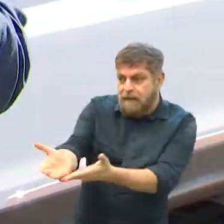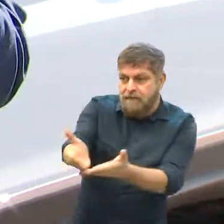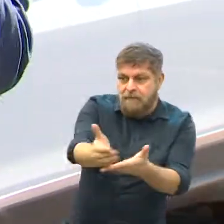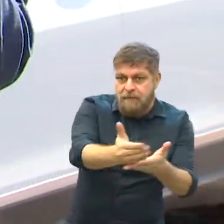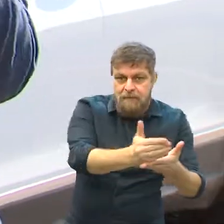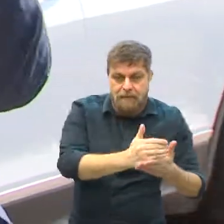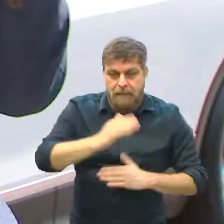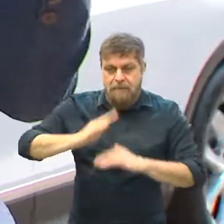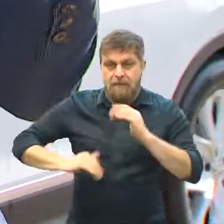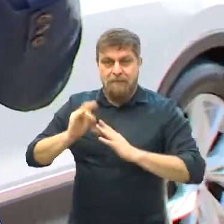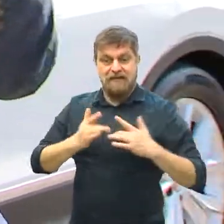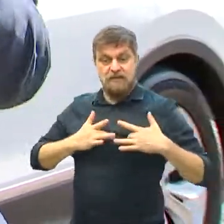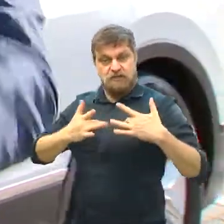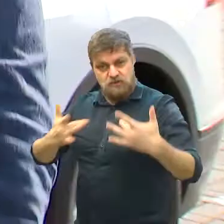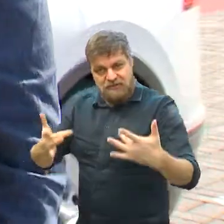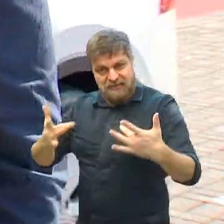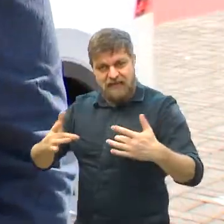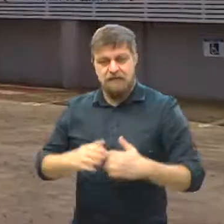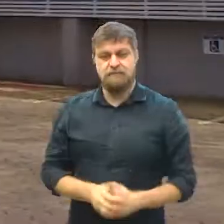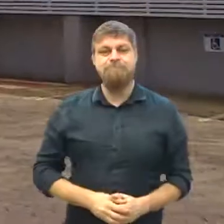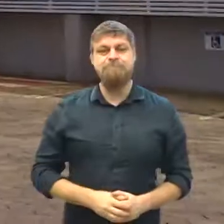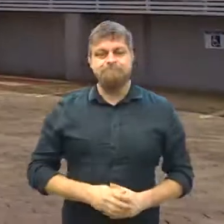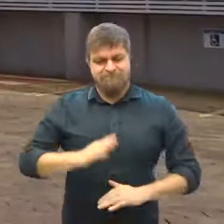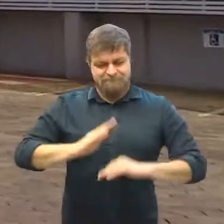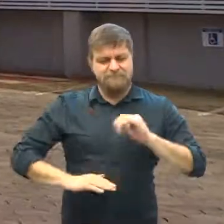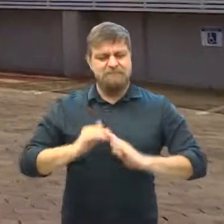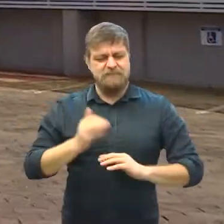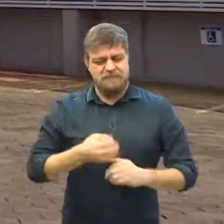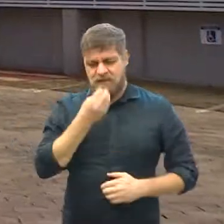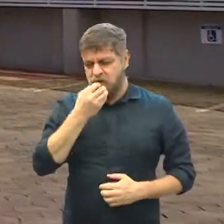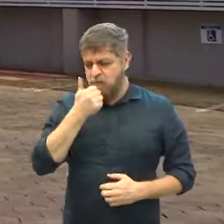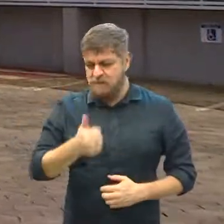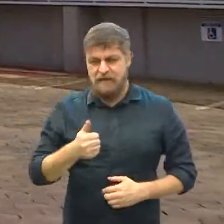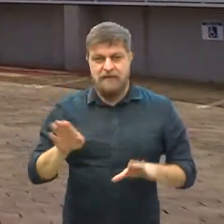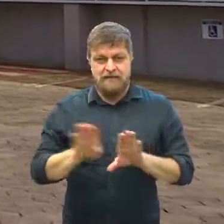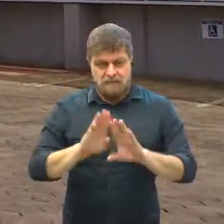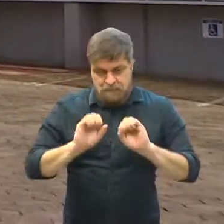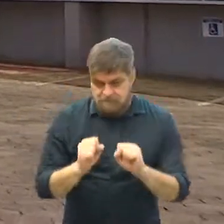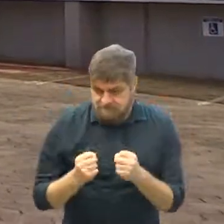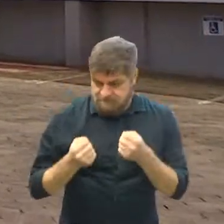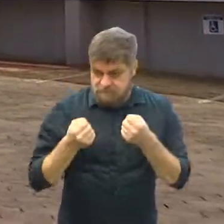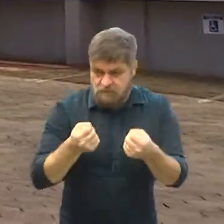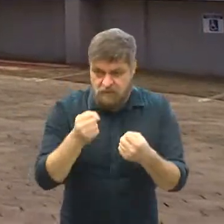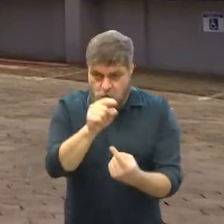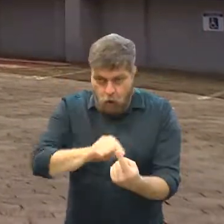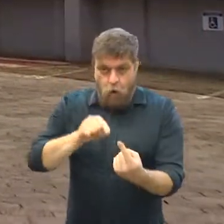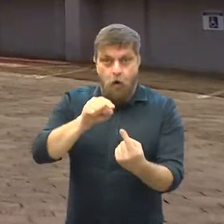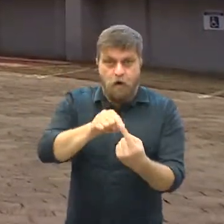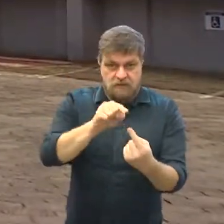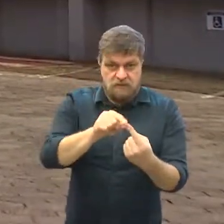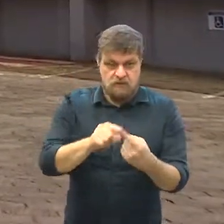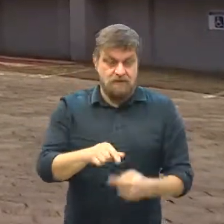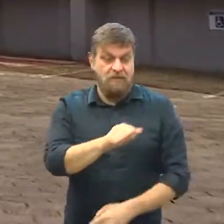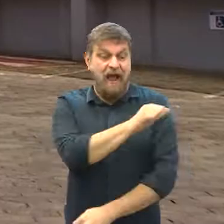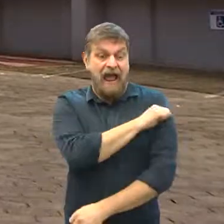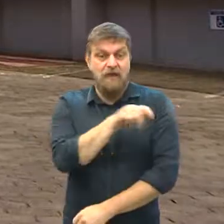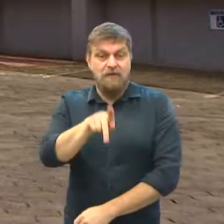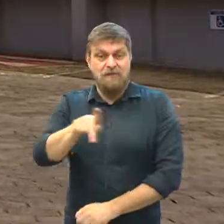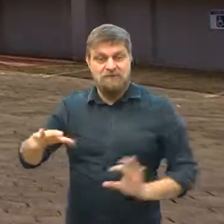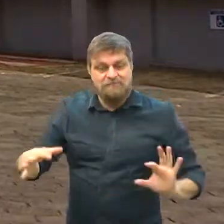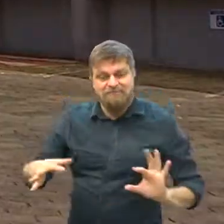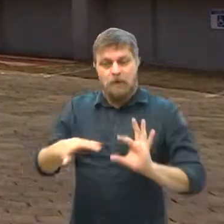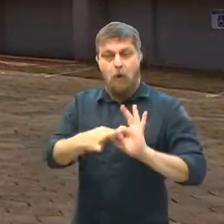para nós fazermos uma ação solidária aqui na nossa comunidade. Fazer o bem e garantir todos os esforços para manter a união